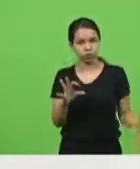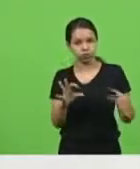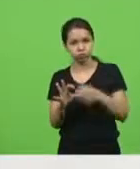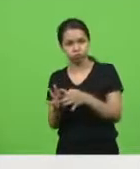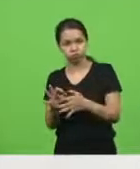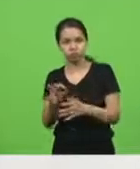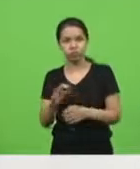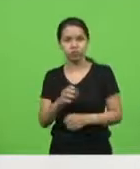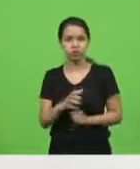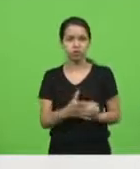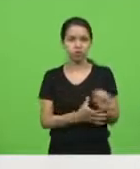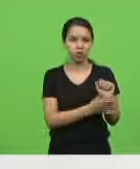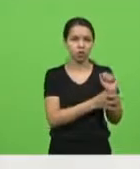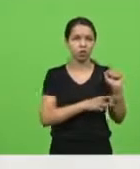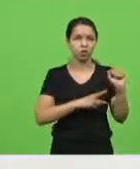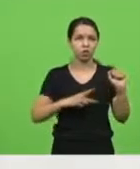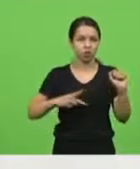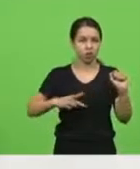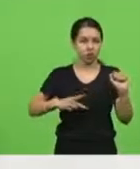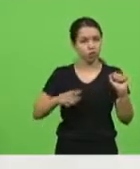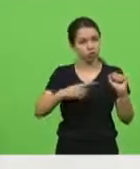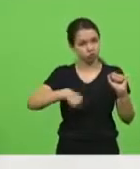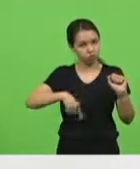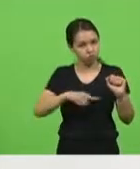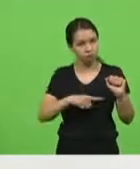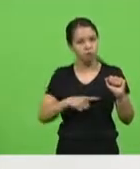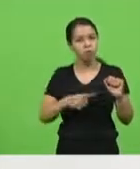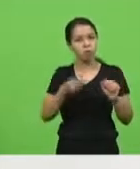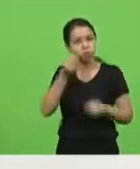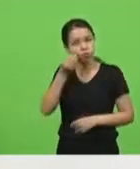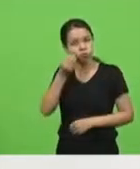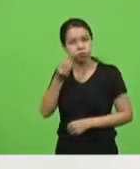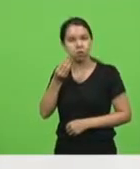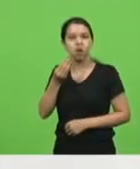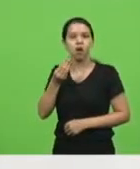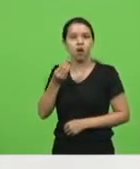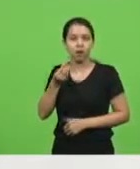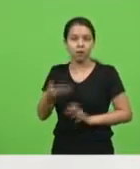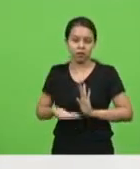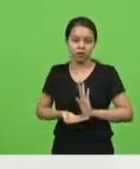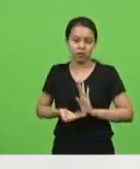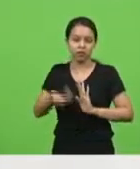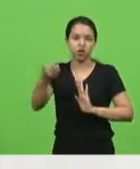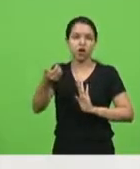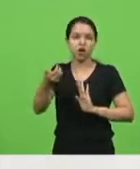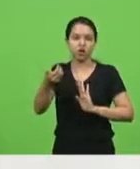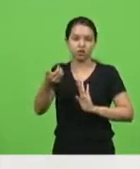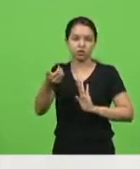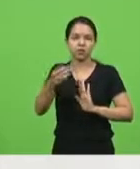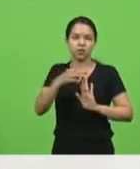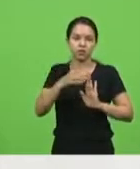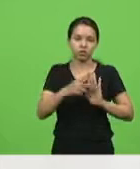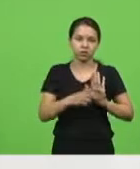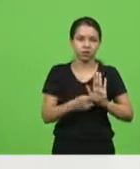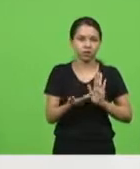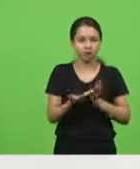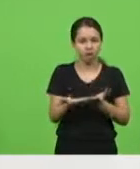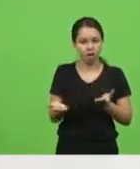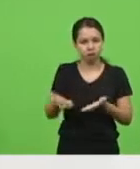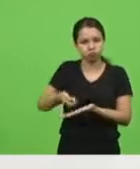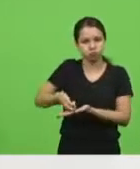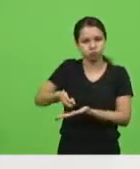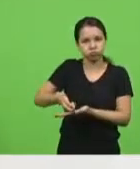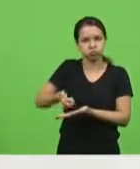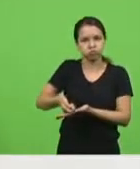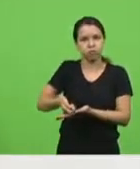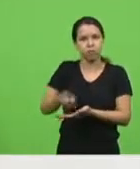construção junto ao relator da PEC na Câmara dos Deputados para retirar esta medida de austeridade aos profissionais de segurança pública,